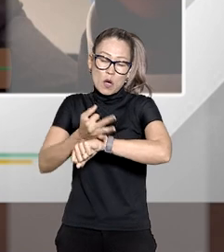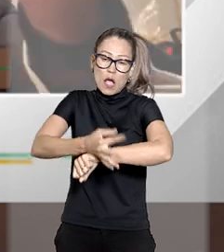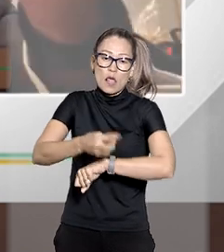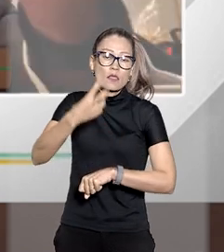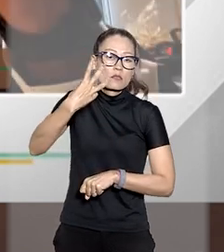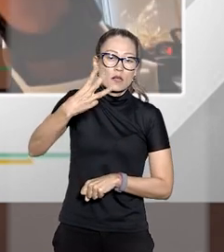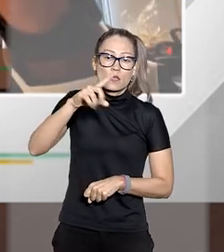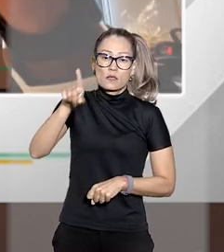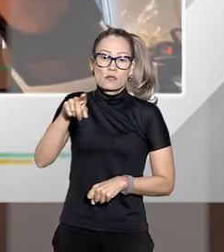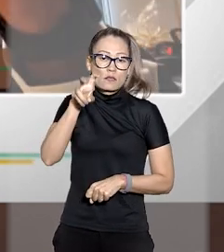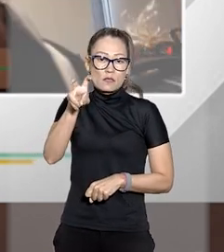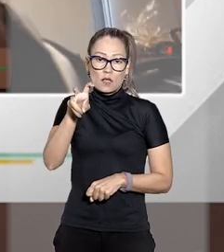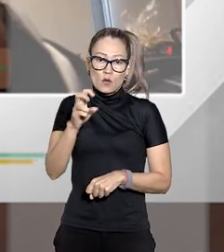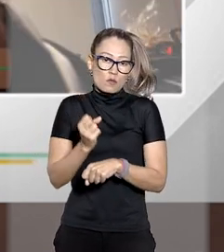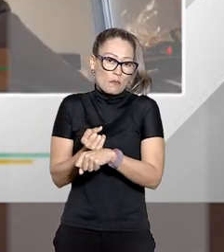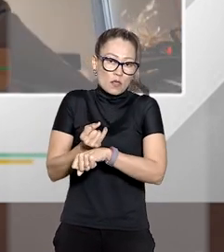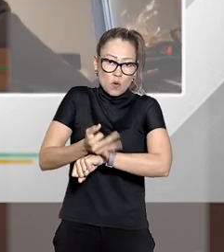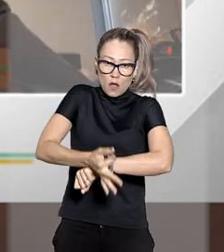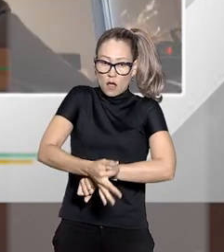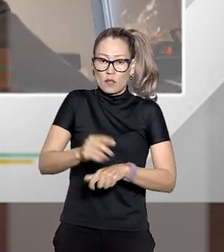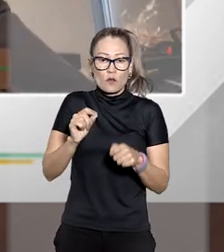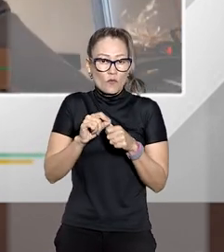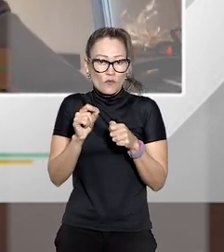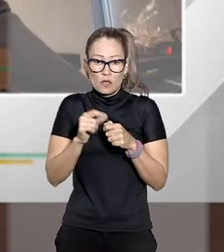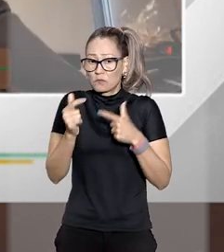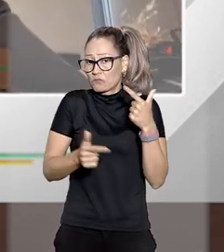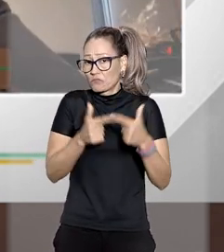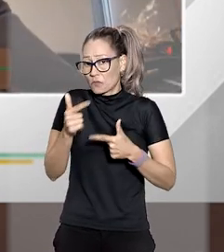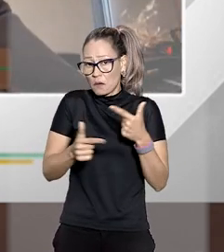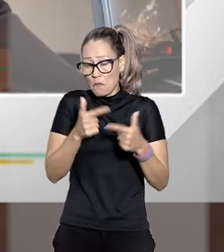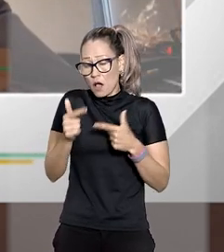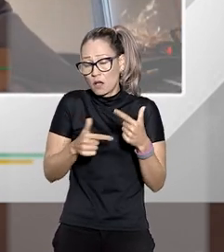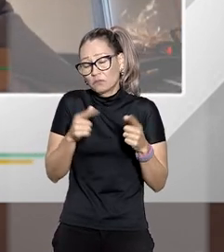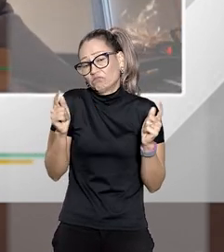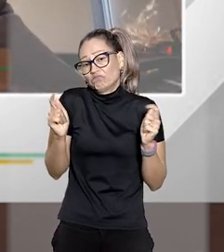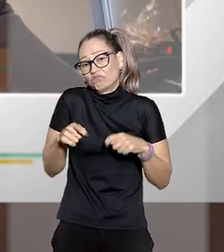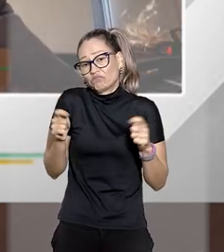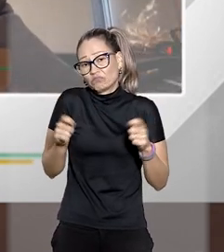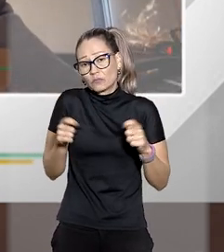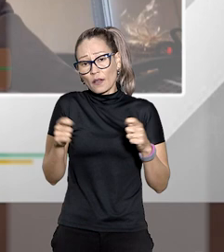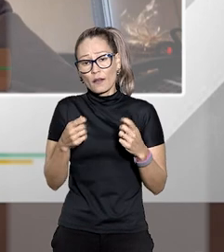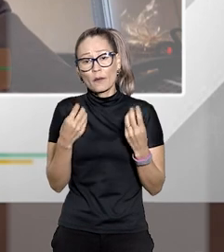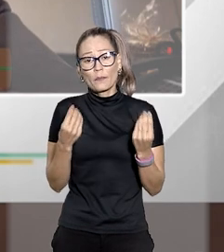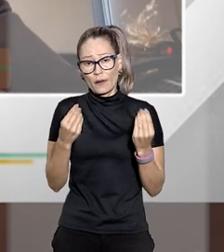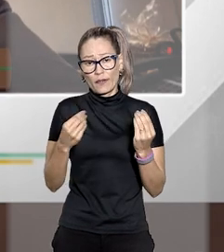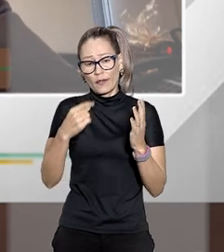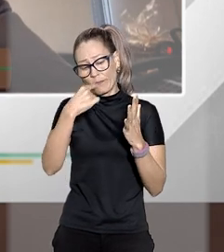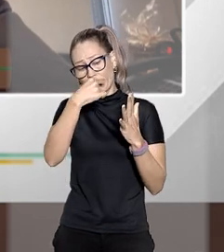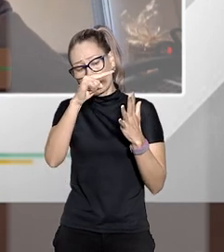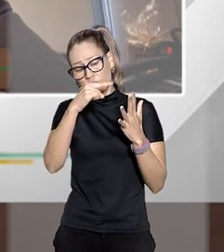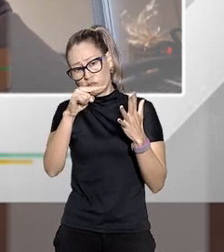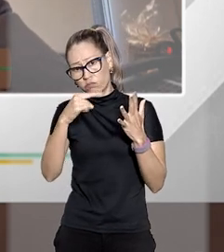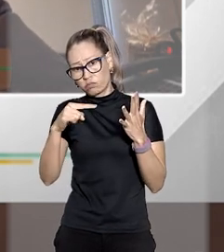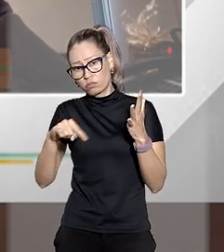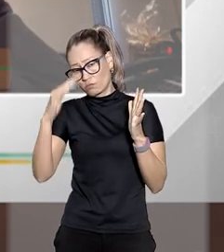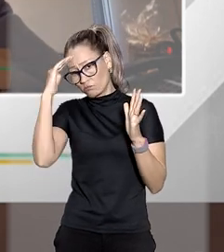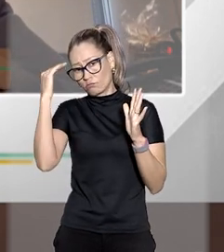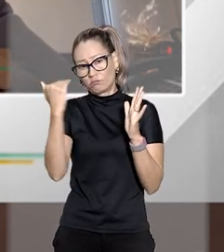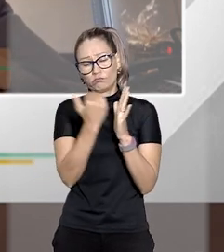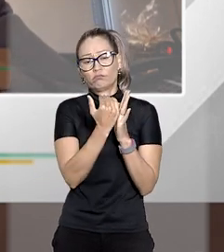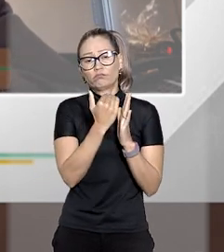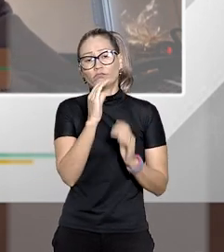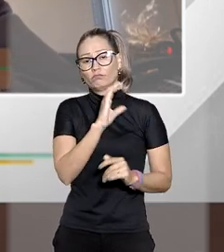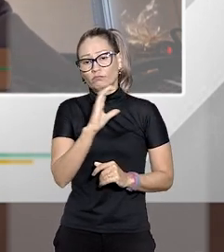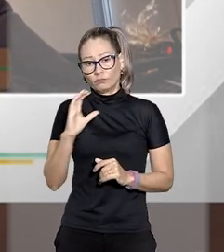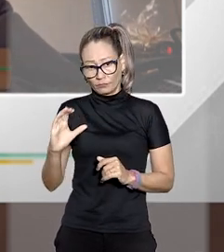cinco horas da manhã no horário que ele achar mais conveniente para que atente aos princípios regentes e mandamentais da